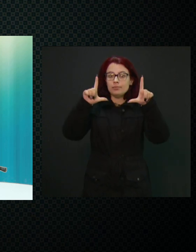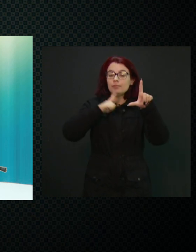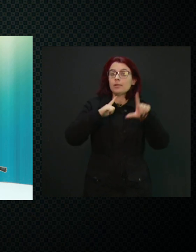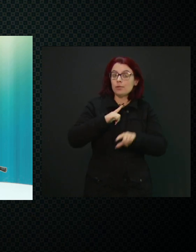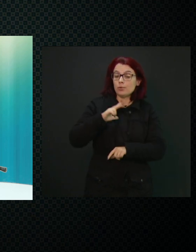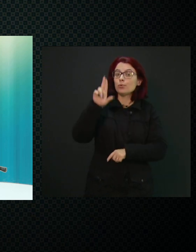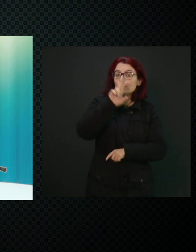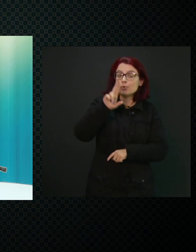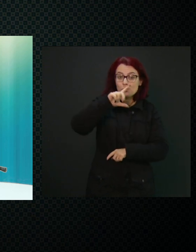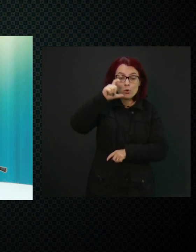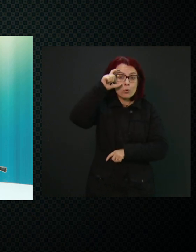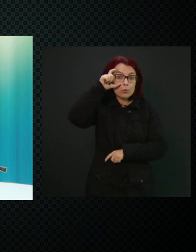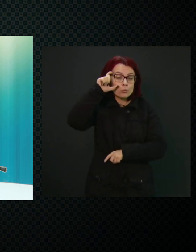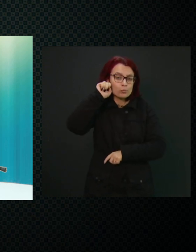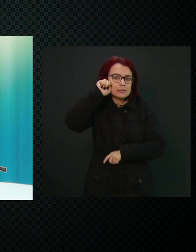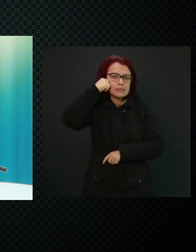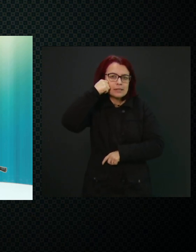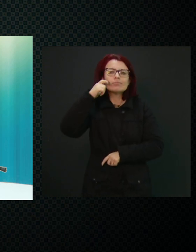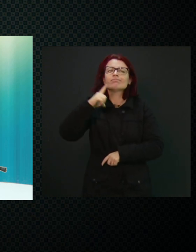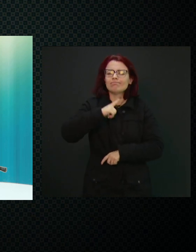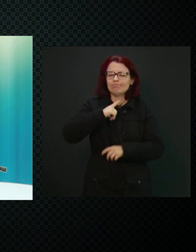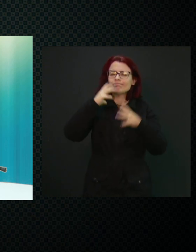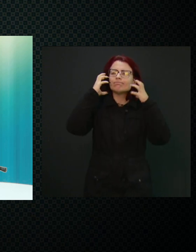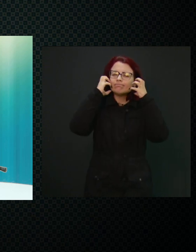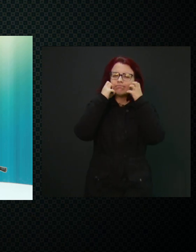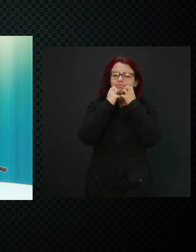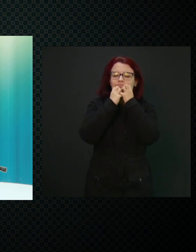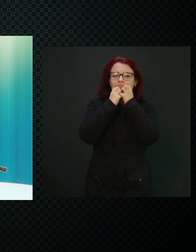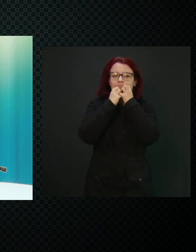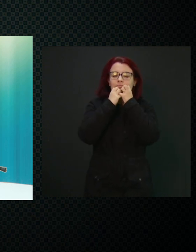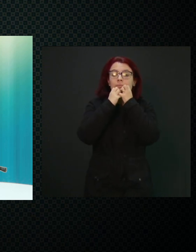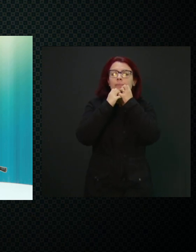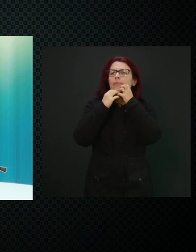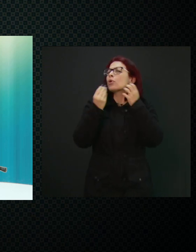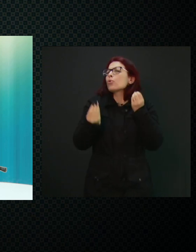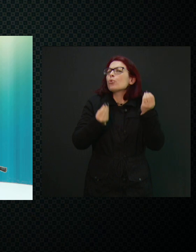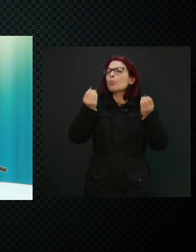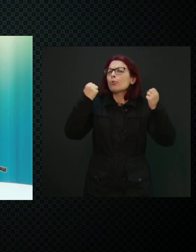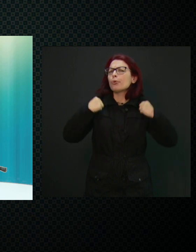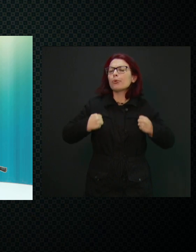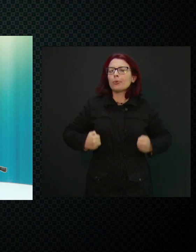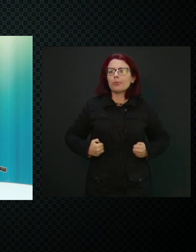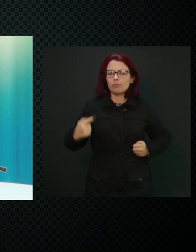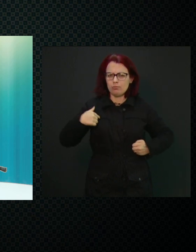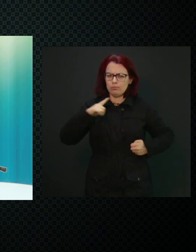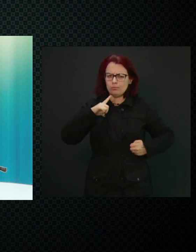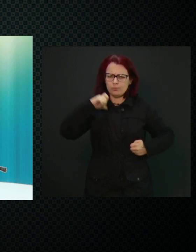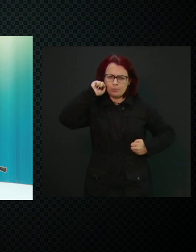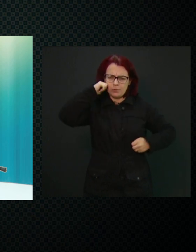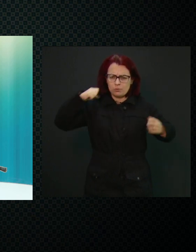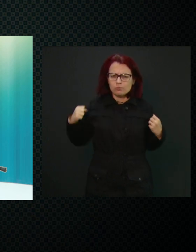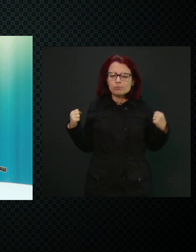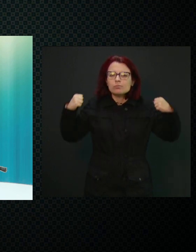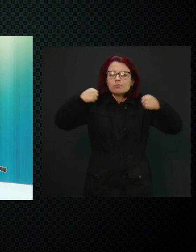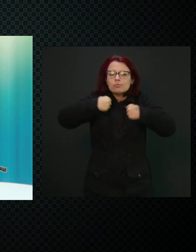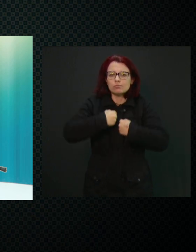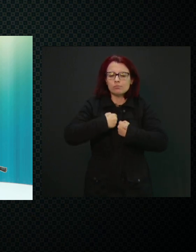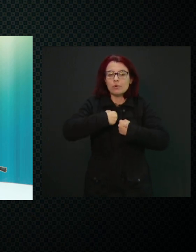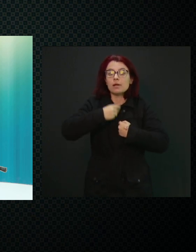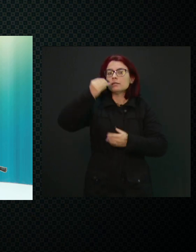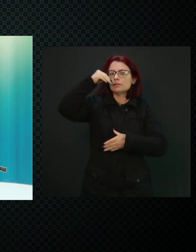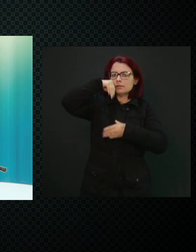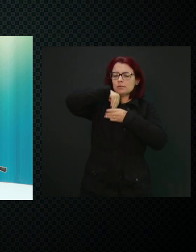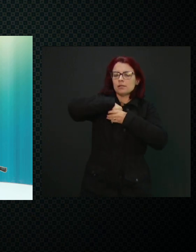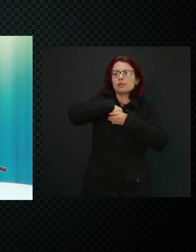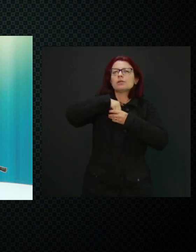preto, tenho barba, estou vestindo uma jaqueta preta e com uma camisa